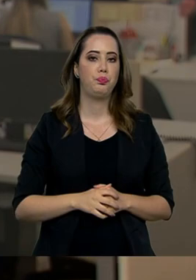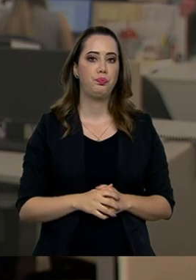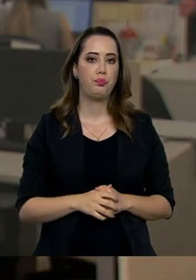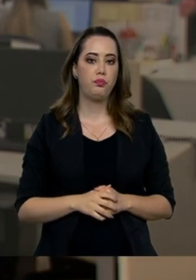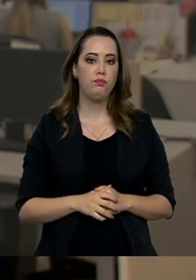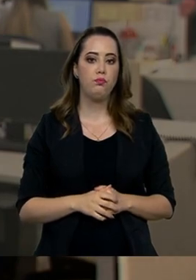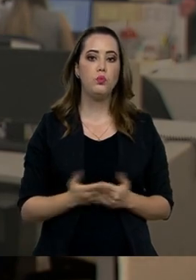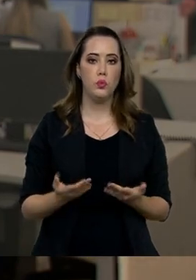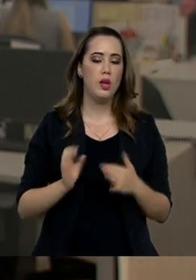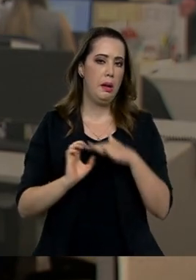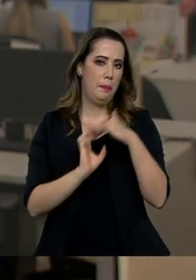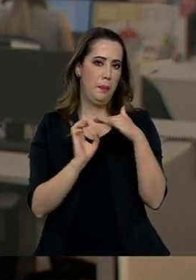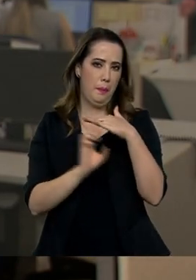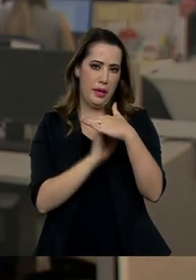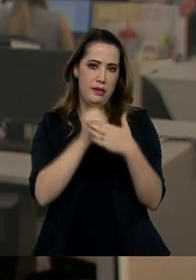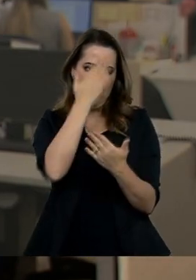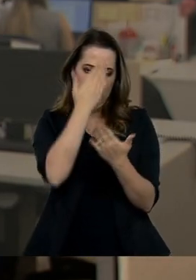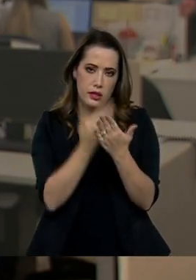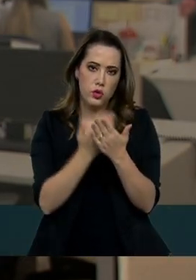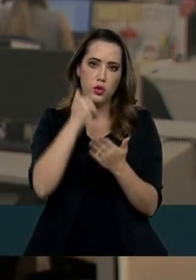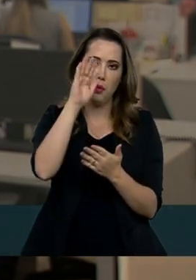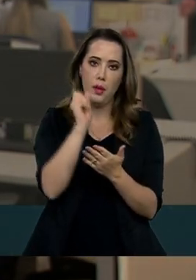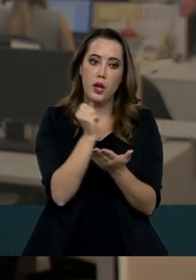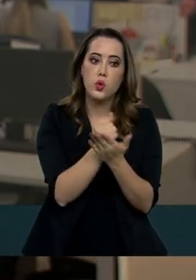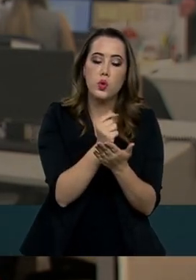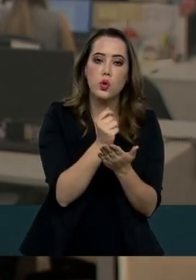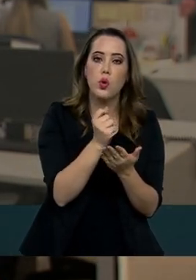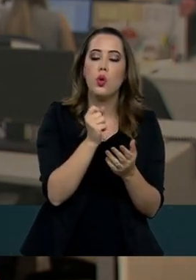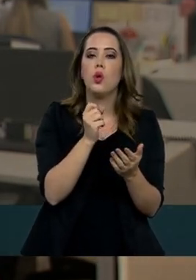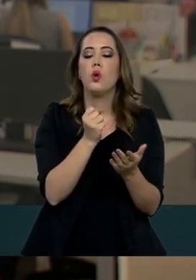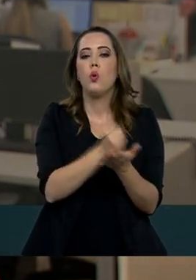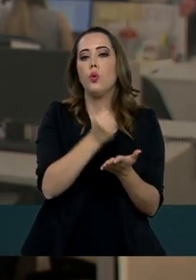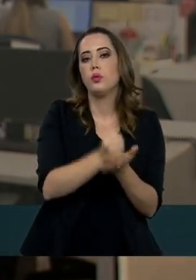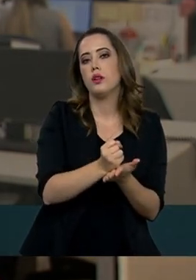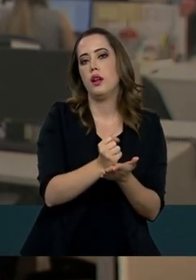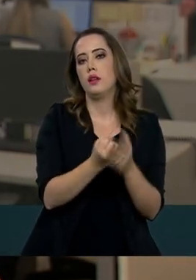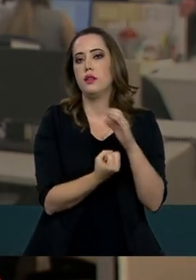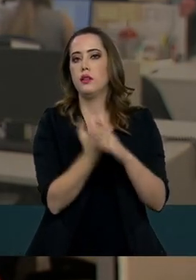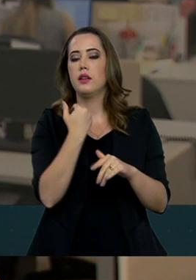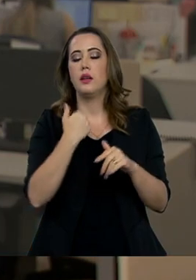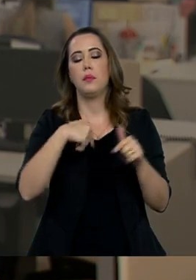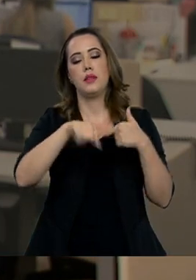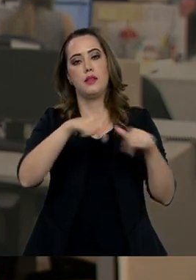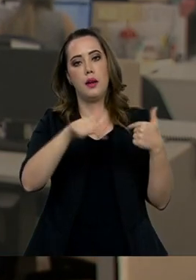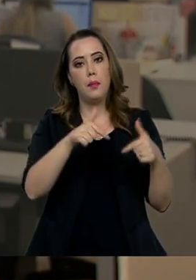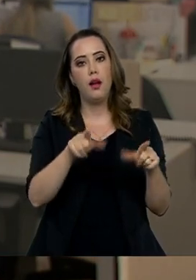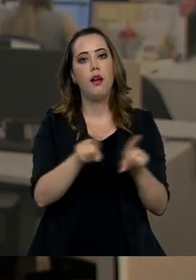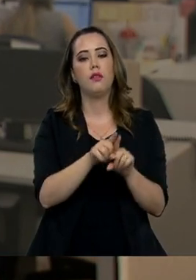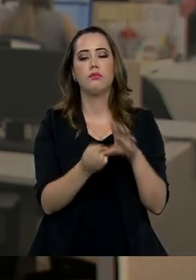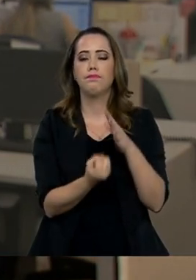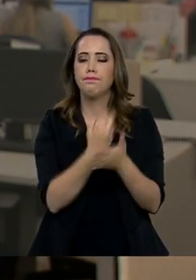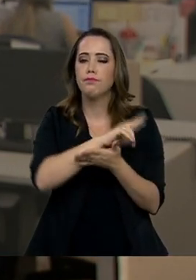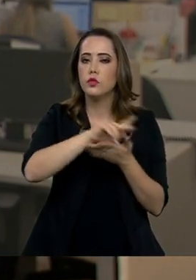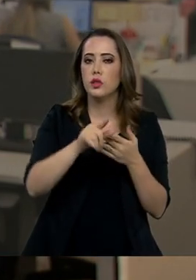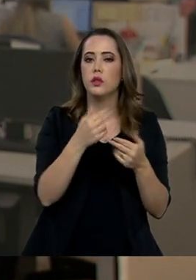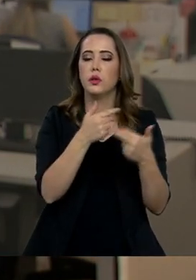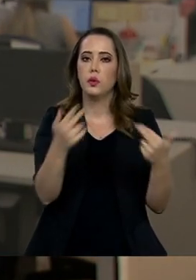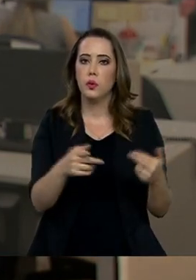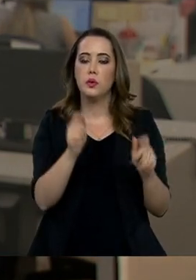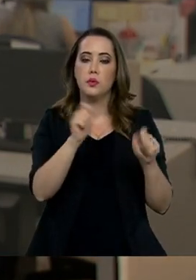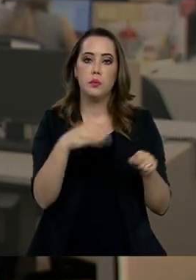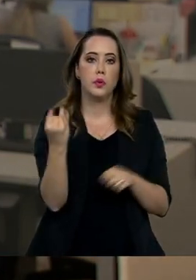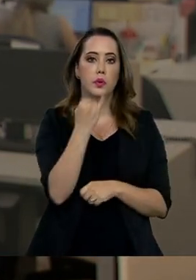confiante contrata mais gente, consome mais e gera mais empregos e assim vai. E há uma variável adicional nesse